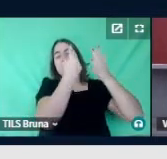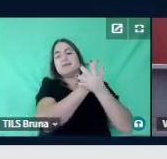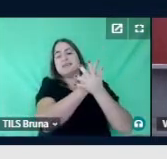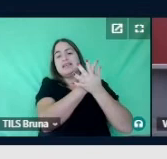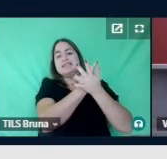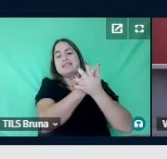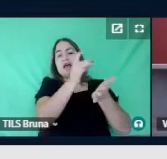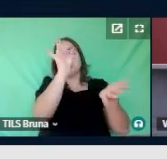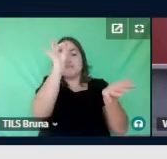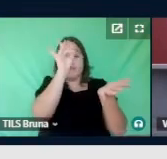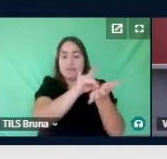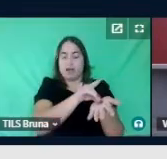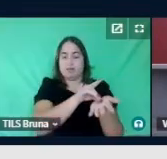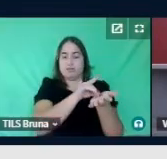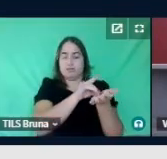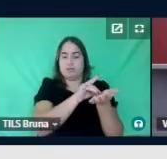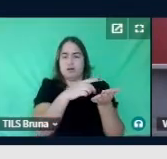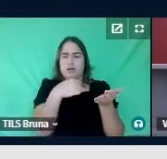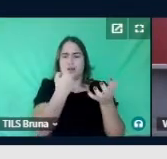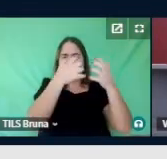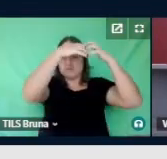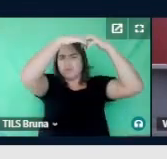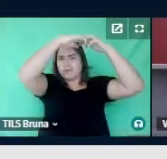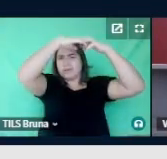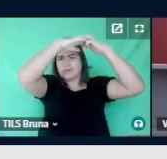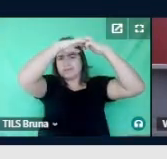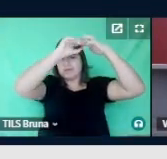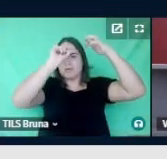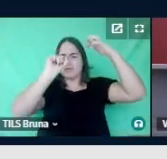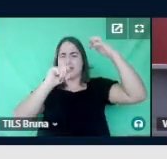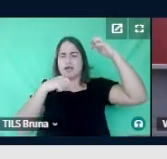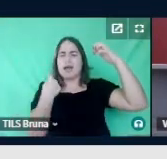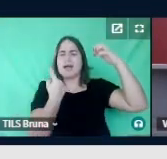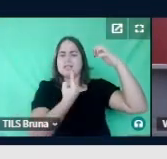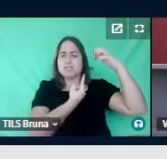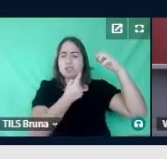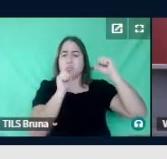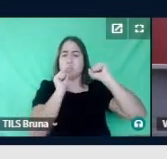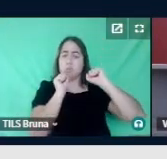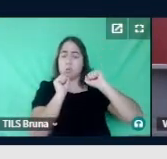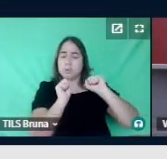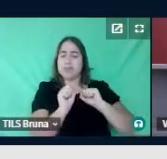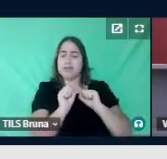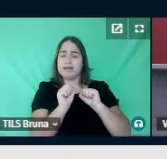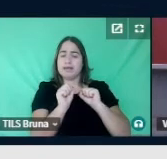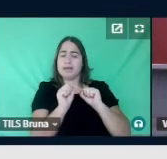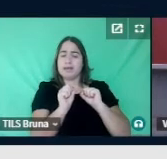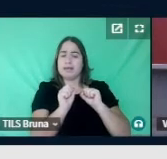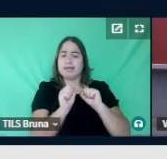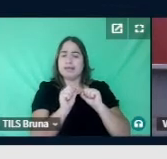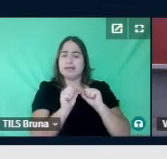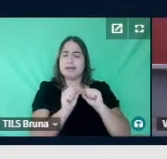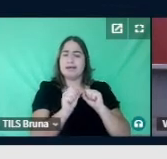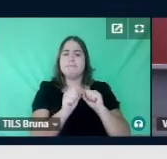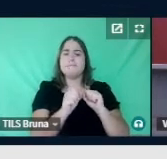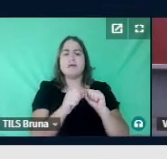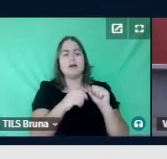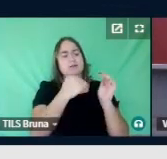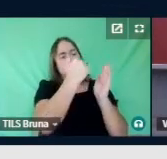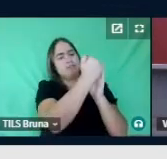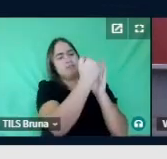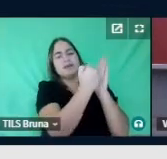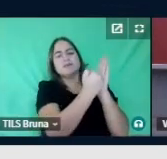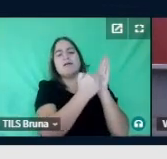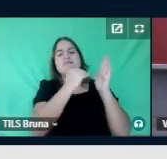executiva na nossa cognição, é a nossa capacidade de cumprir metas,